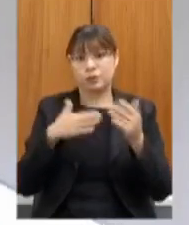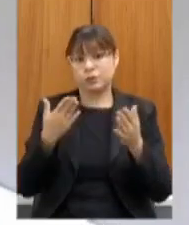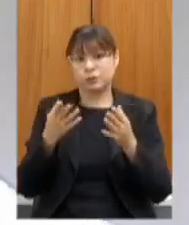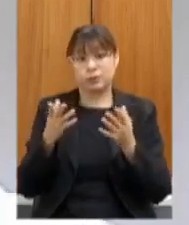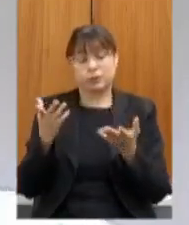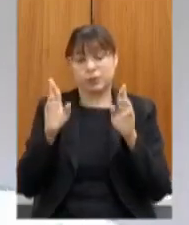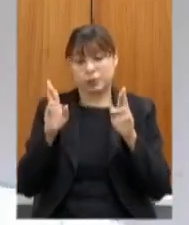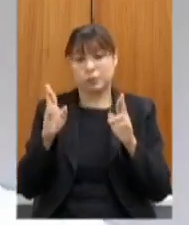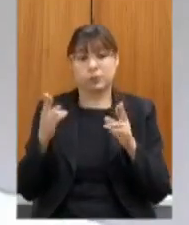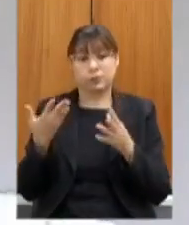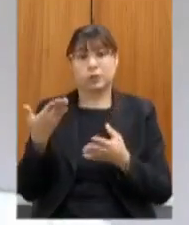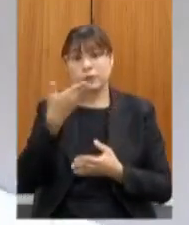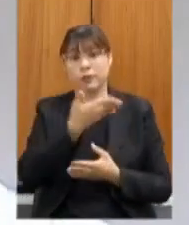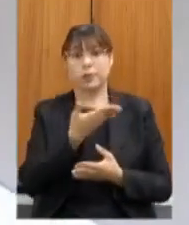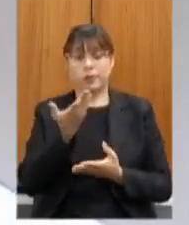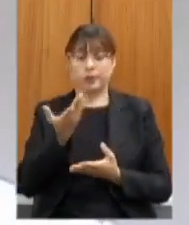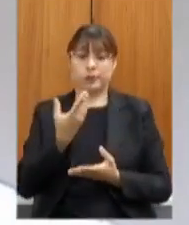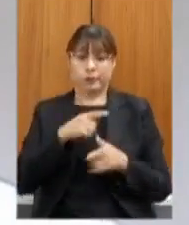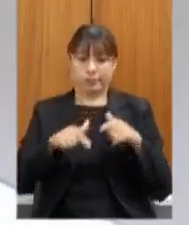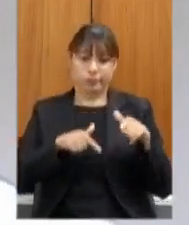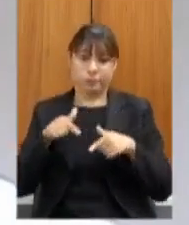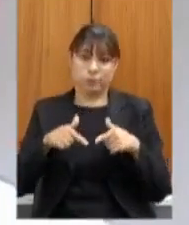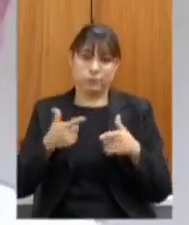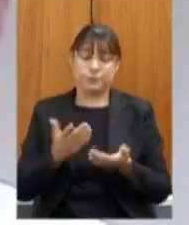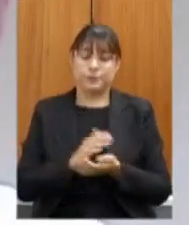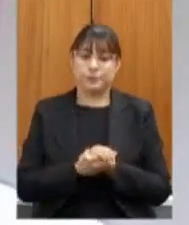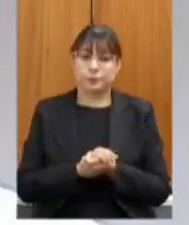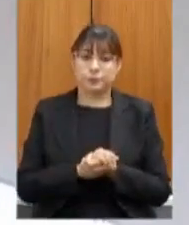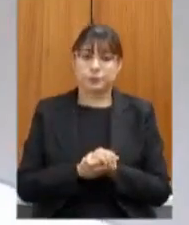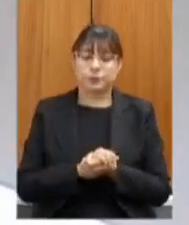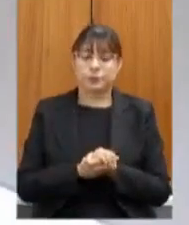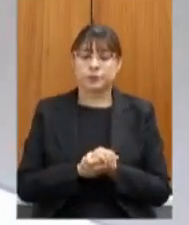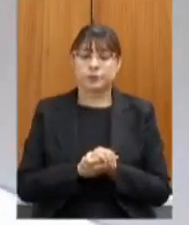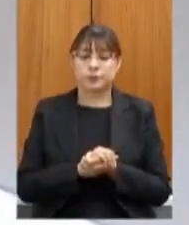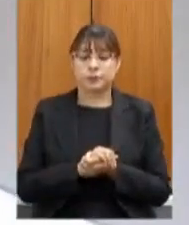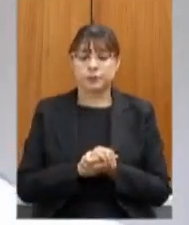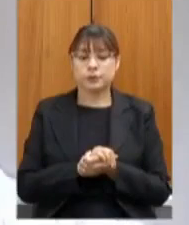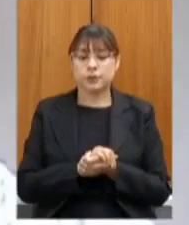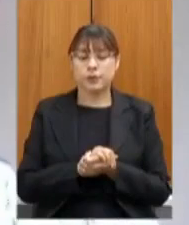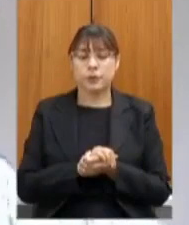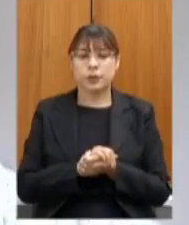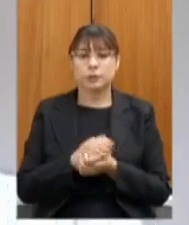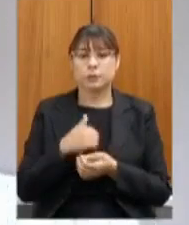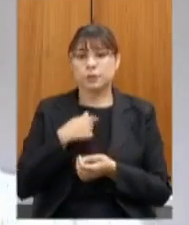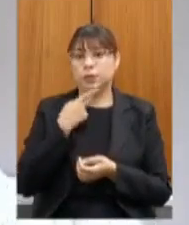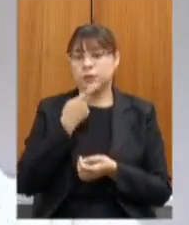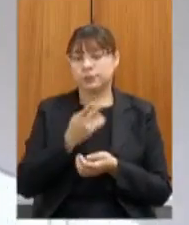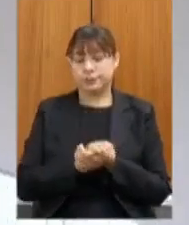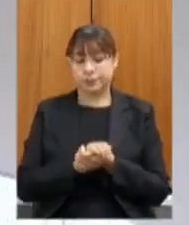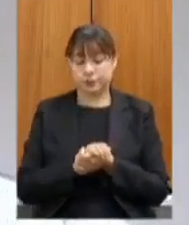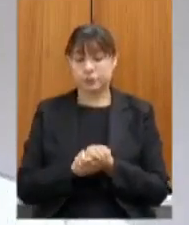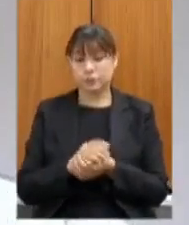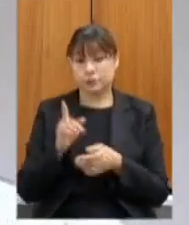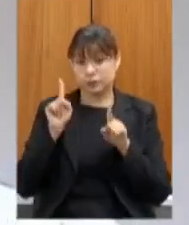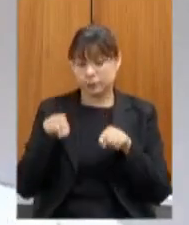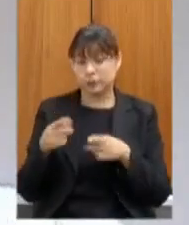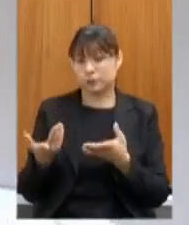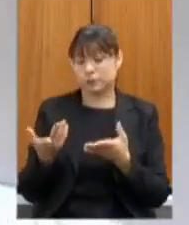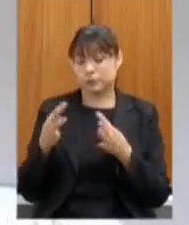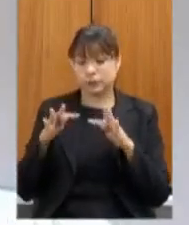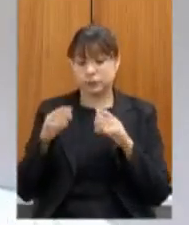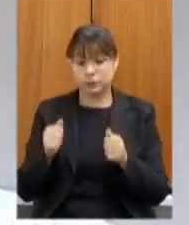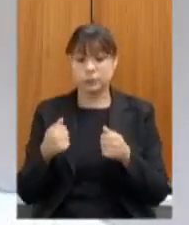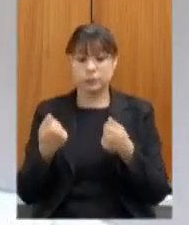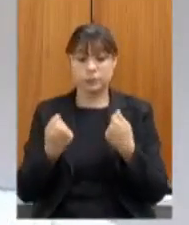essa é uma crítica que eu fazia e faço é que todos os atores estejam envolvidos em qualquer